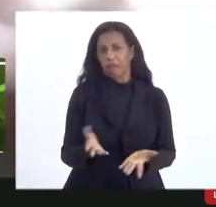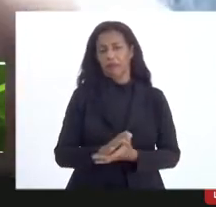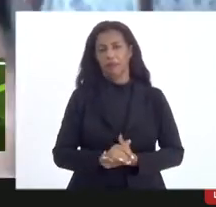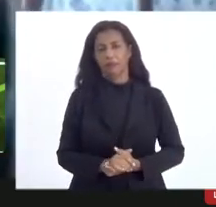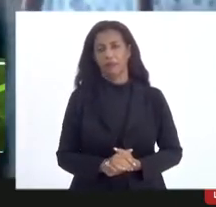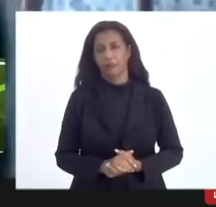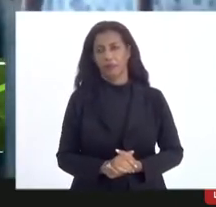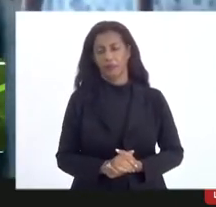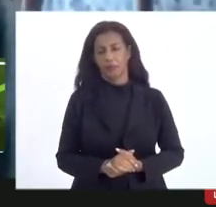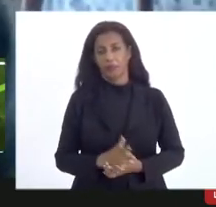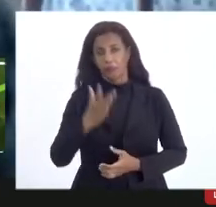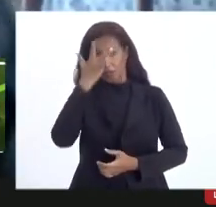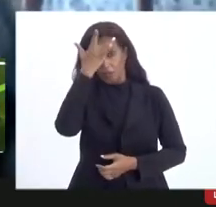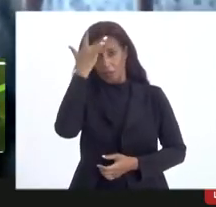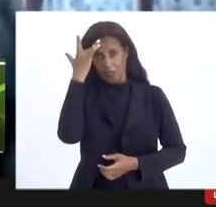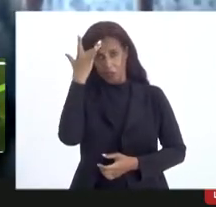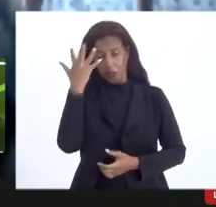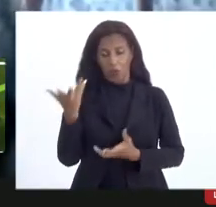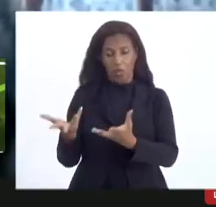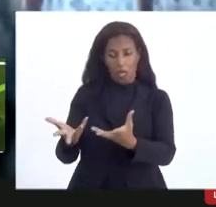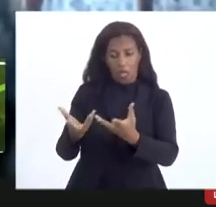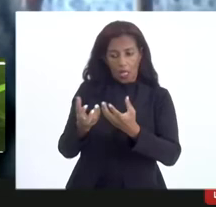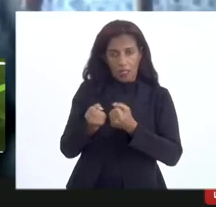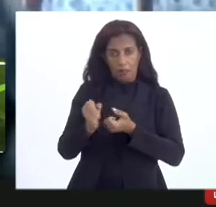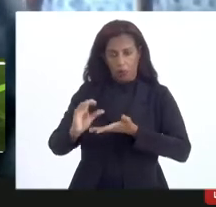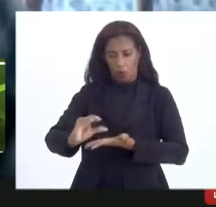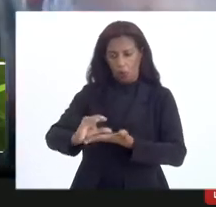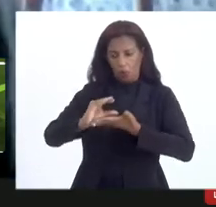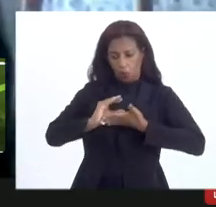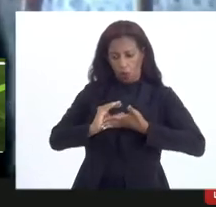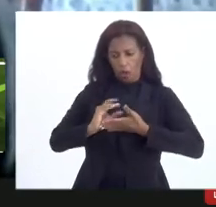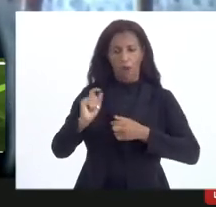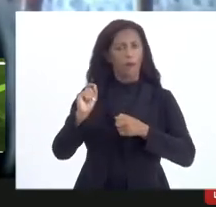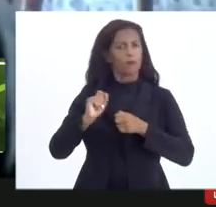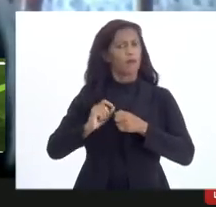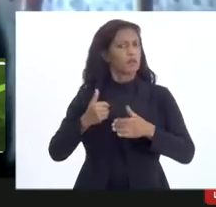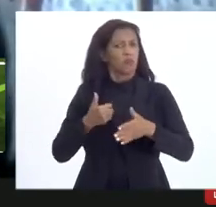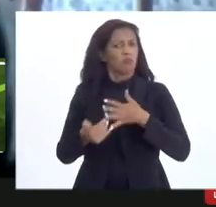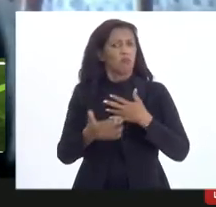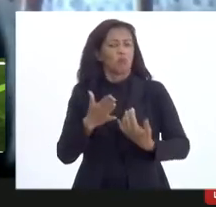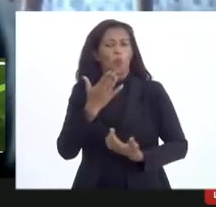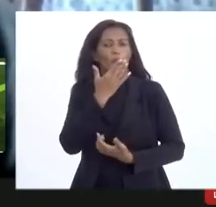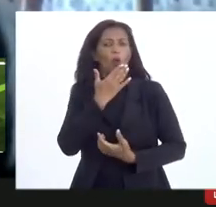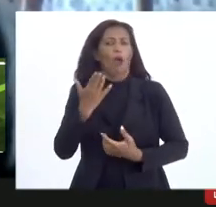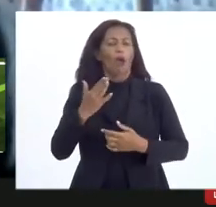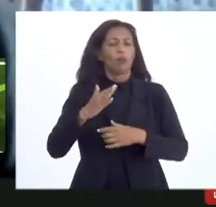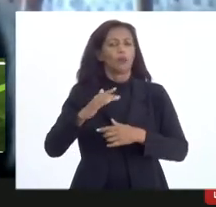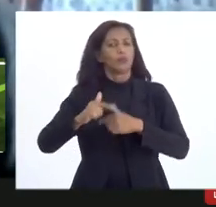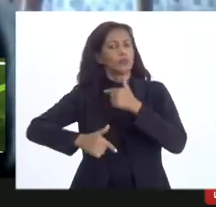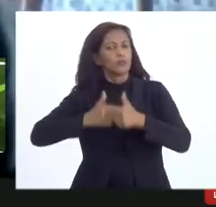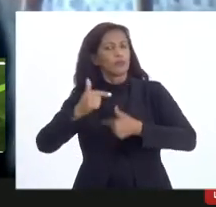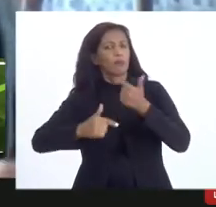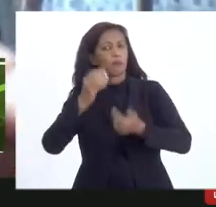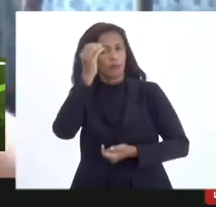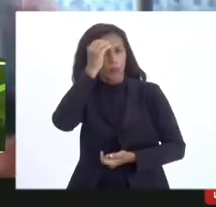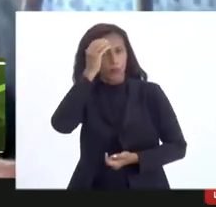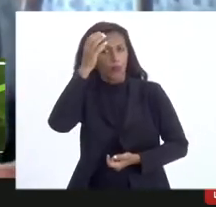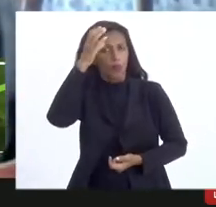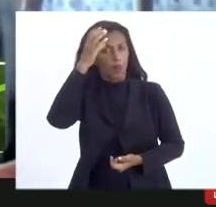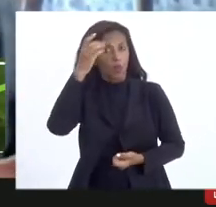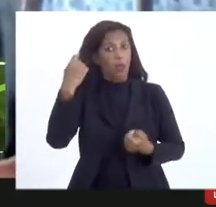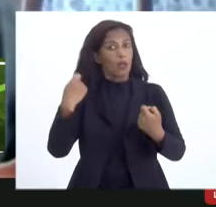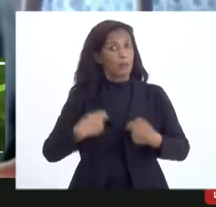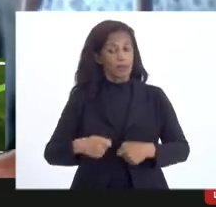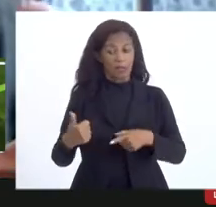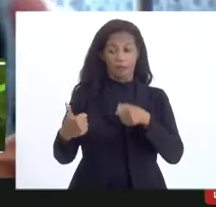as pessoas que receberam um recurso para fazer qualquer tipo de atividade cultural têm que, em